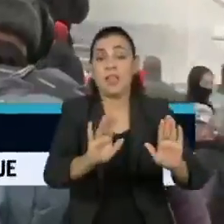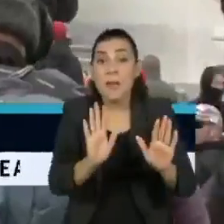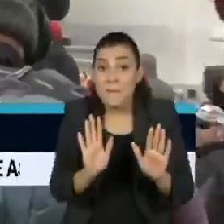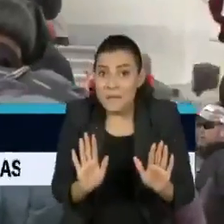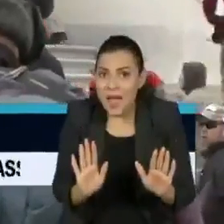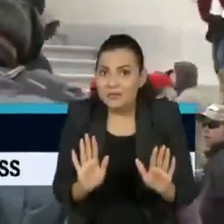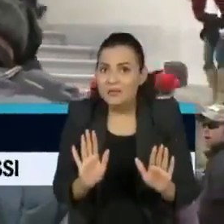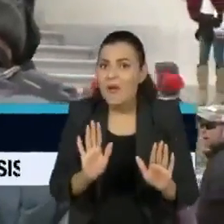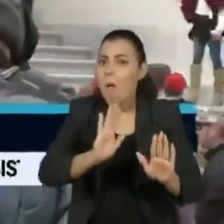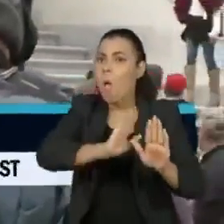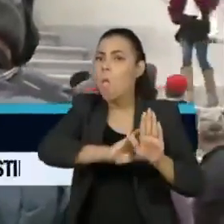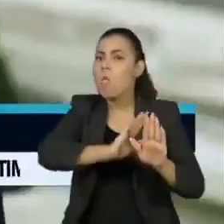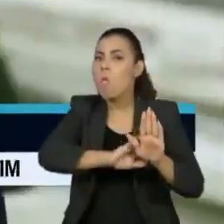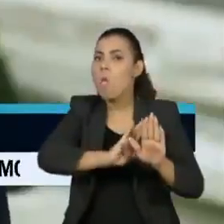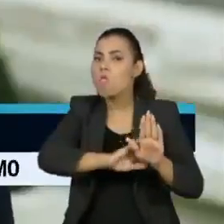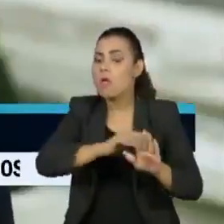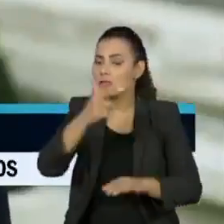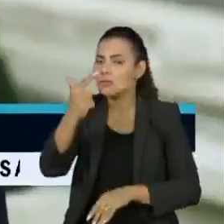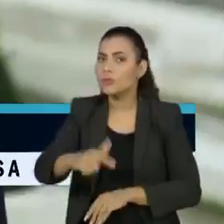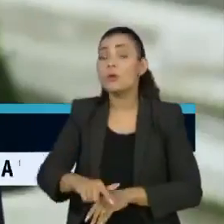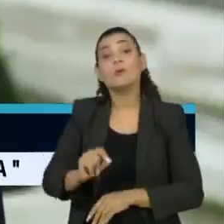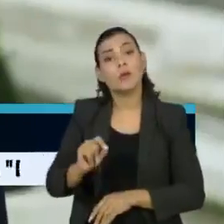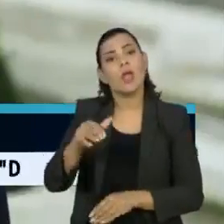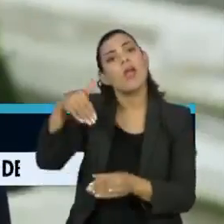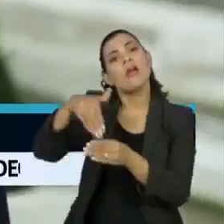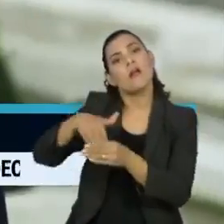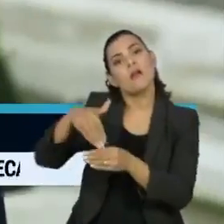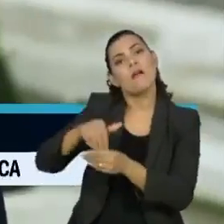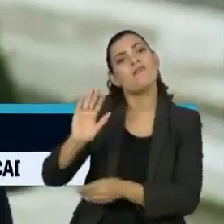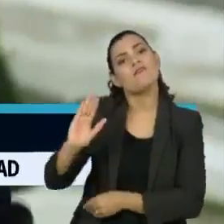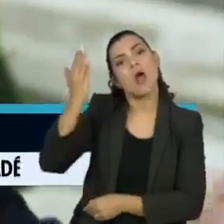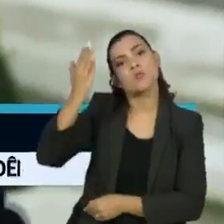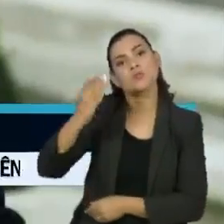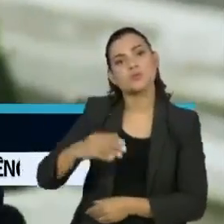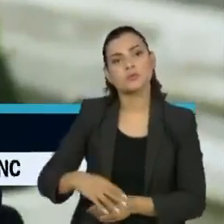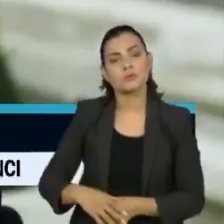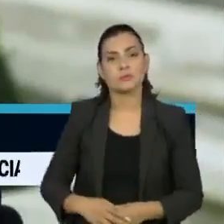abriu mão de afirmar novamente que a eleição foi fraudulenta.